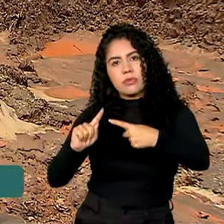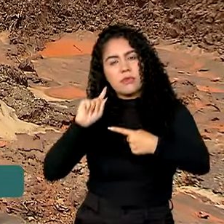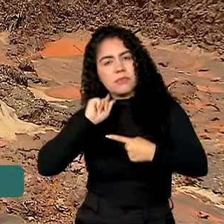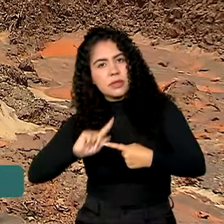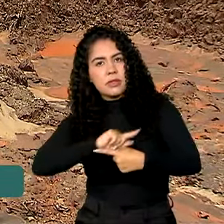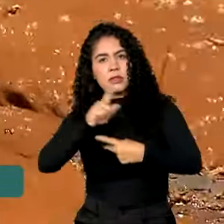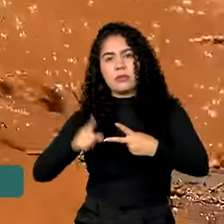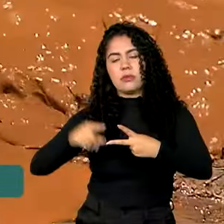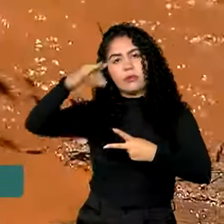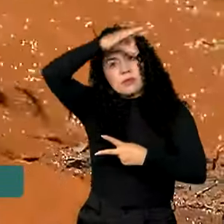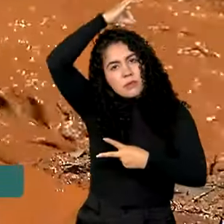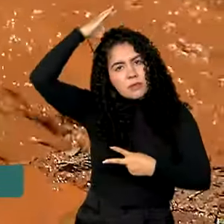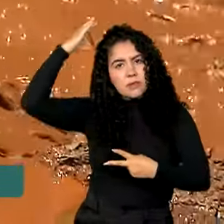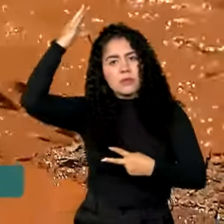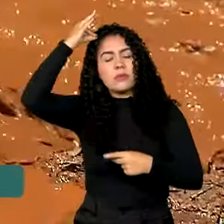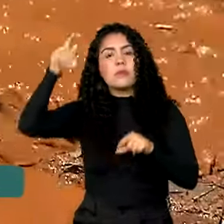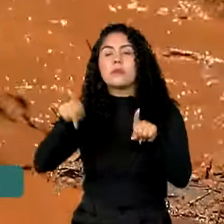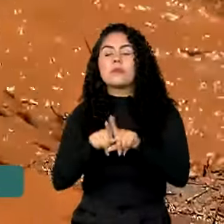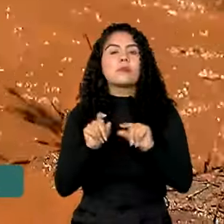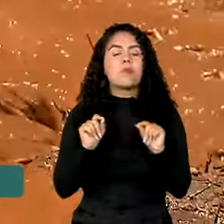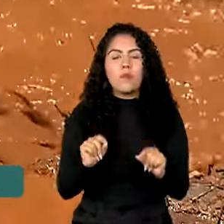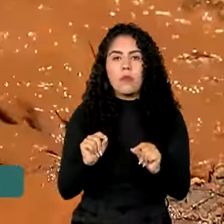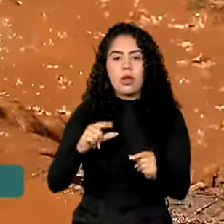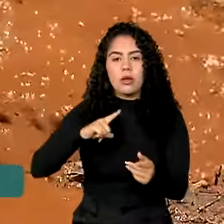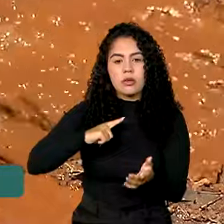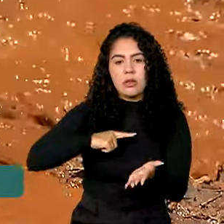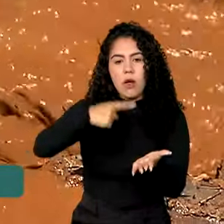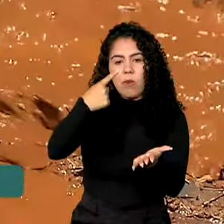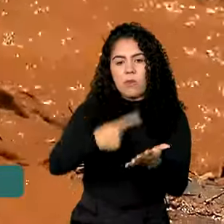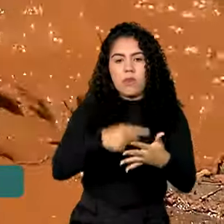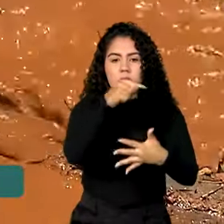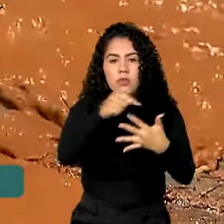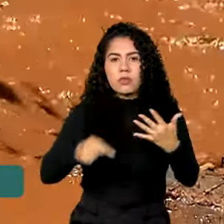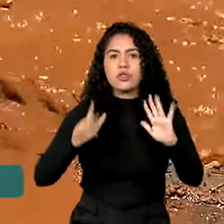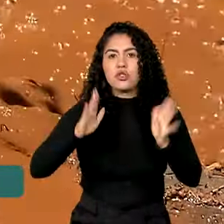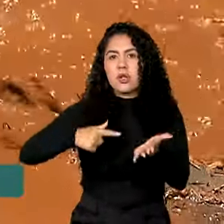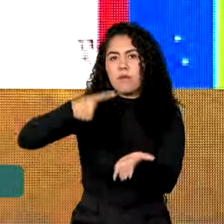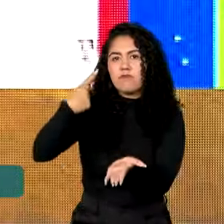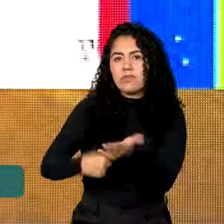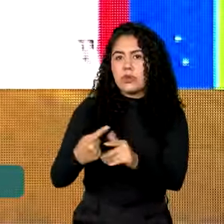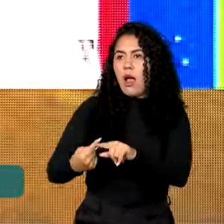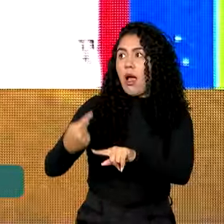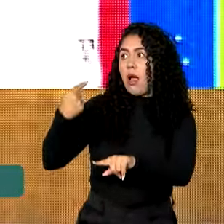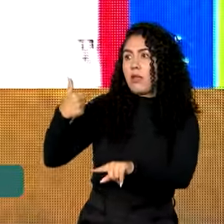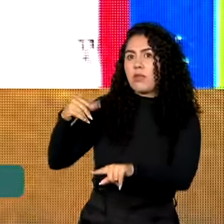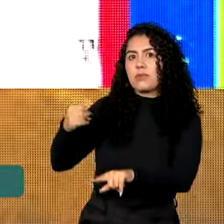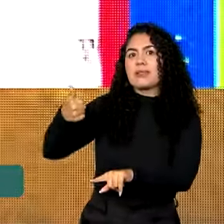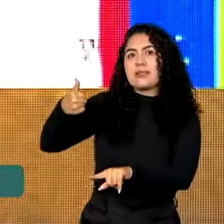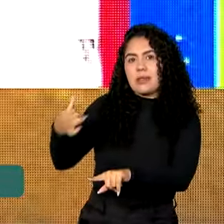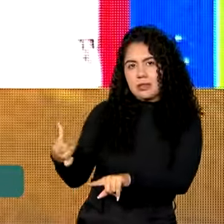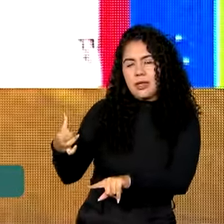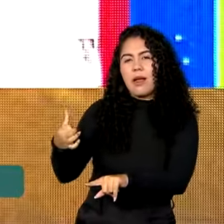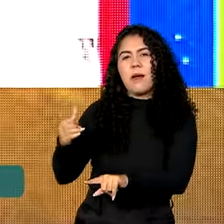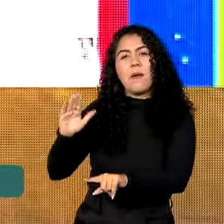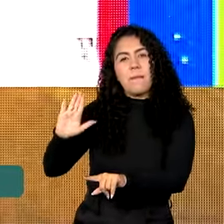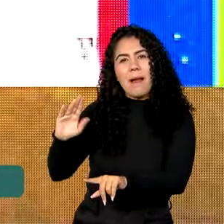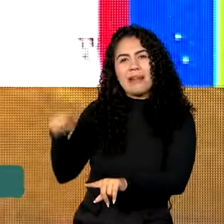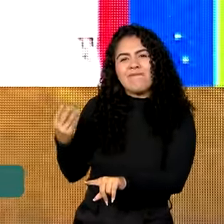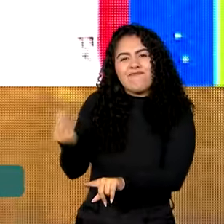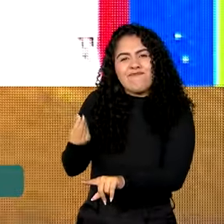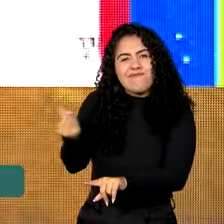pacto renegocia as condições que já haviam sido acertadas em 2016, mas que eram consideradas